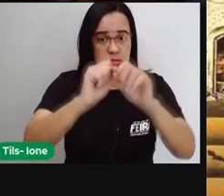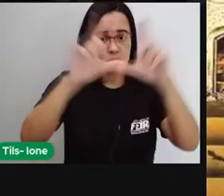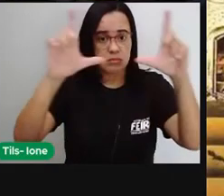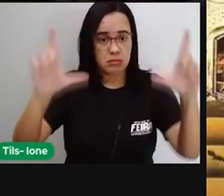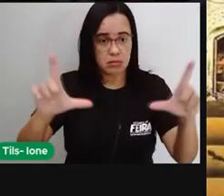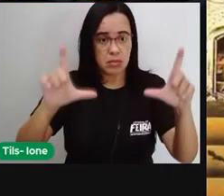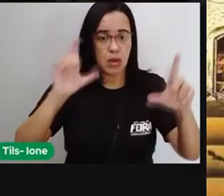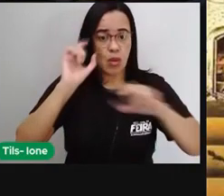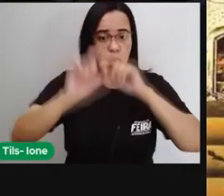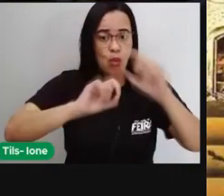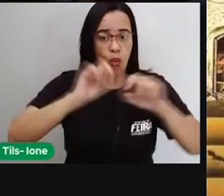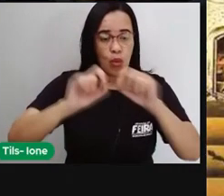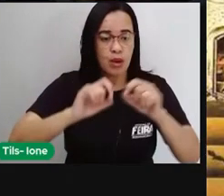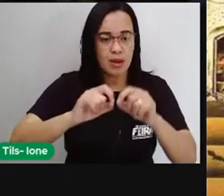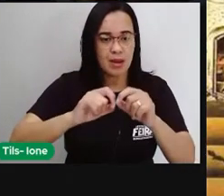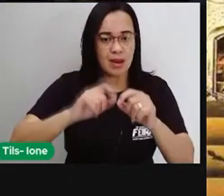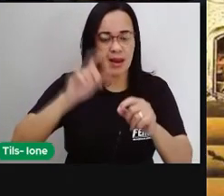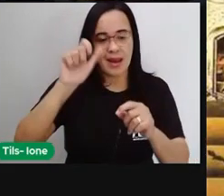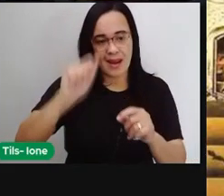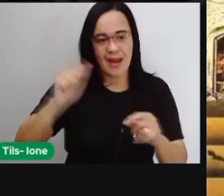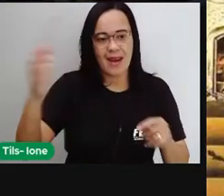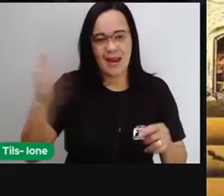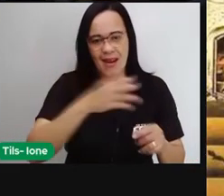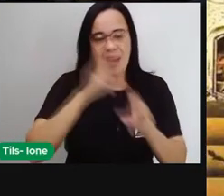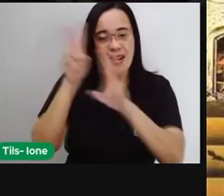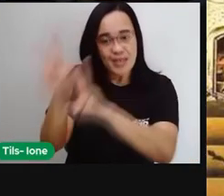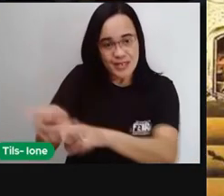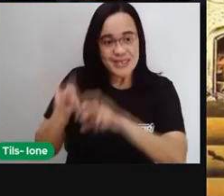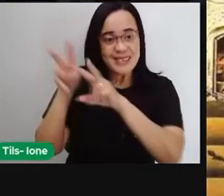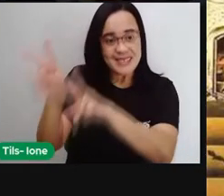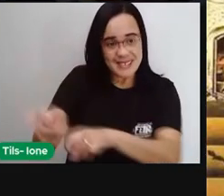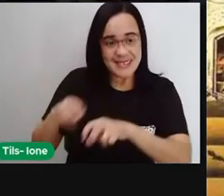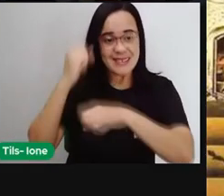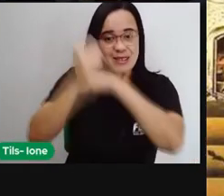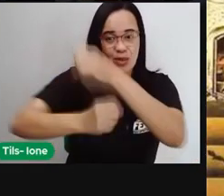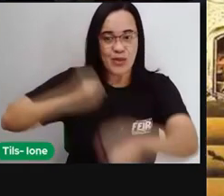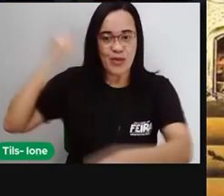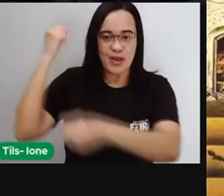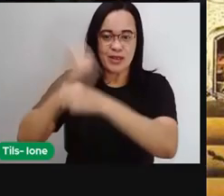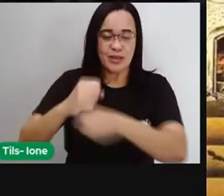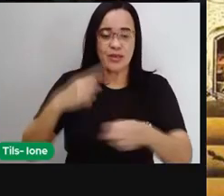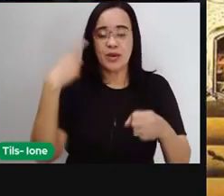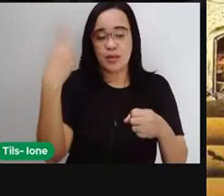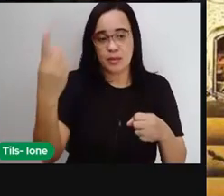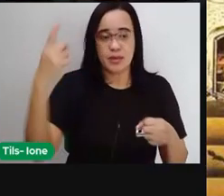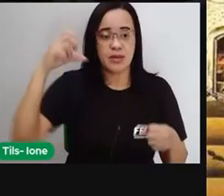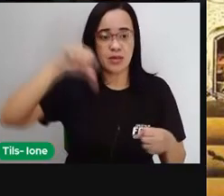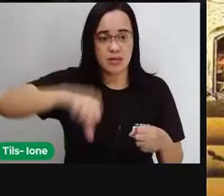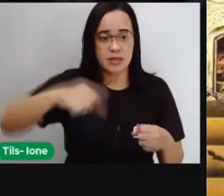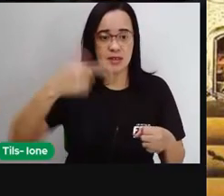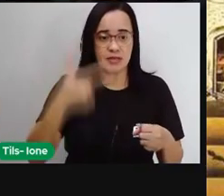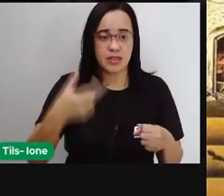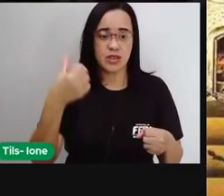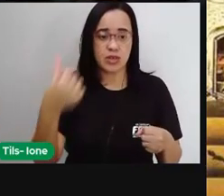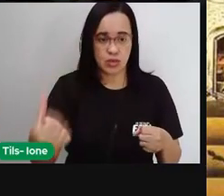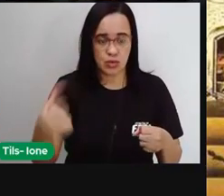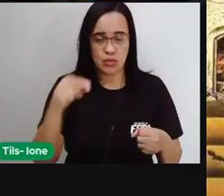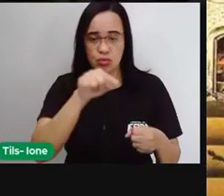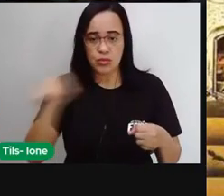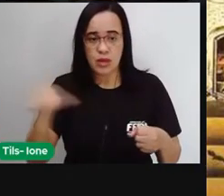chama A Fazenda, e aí foi pintada entre 1921 e 1922.